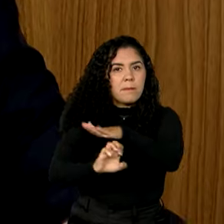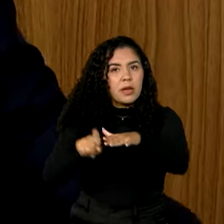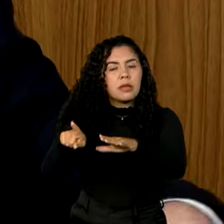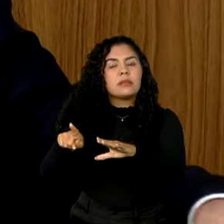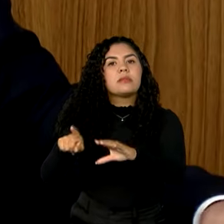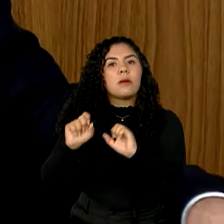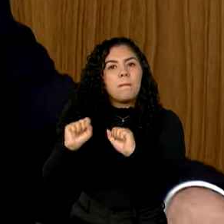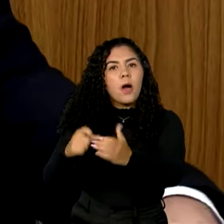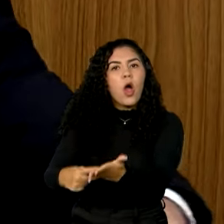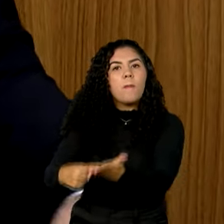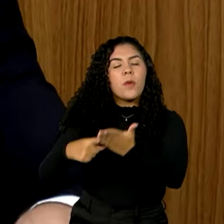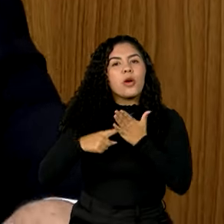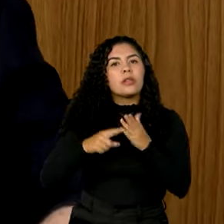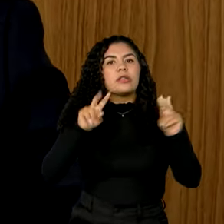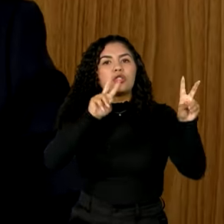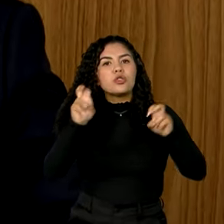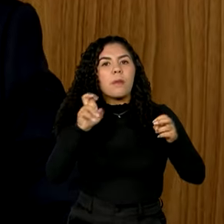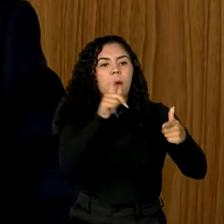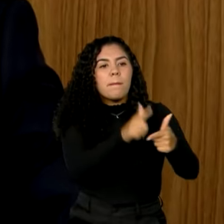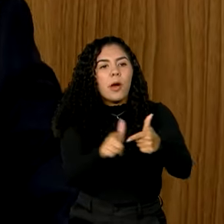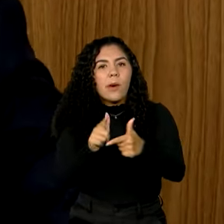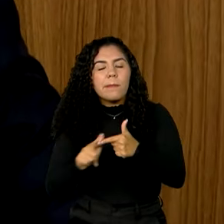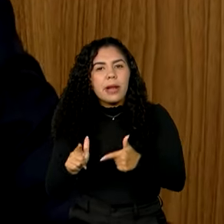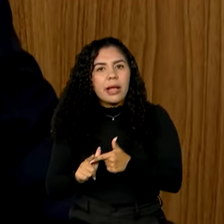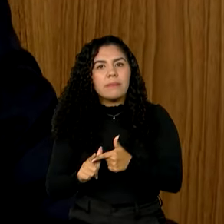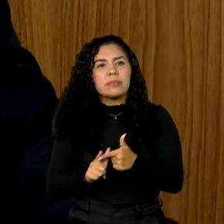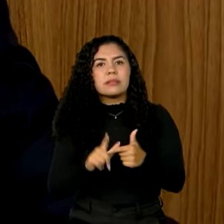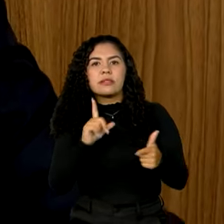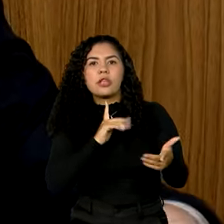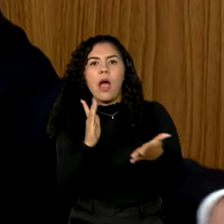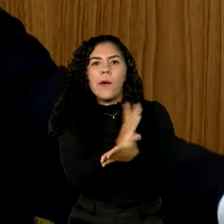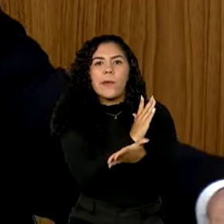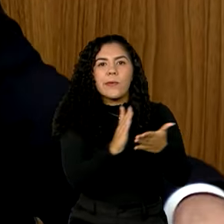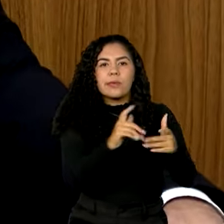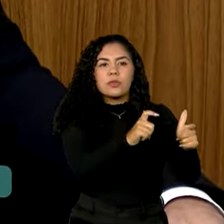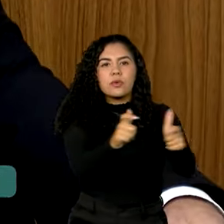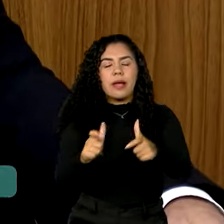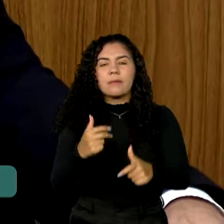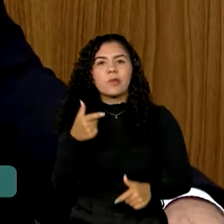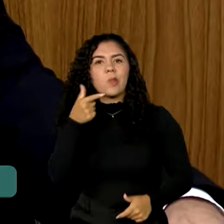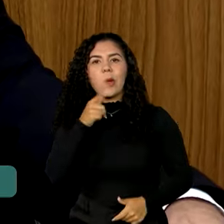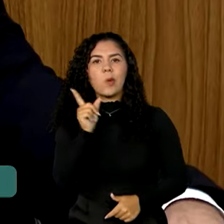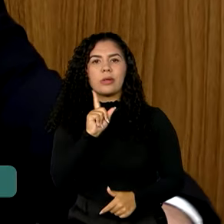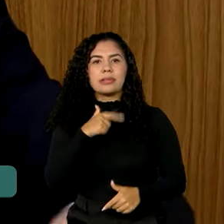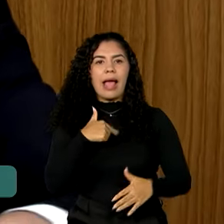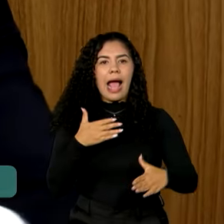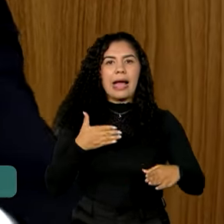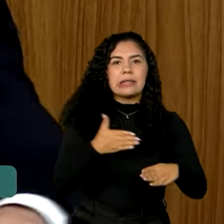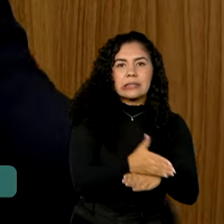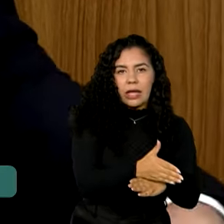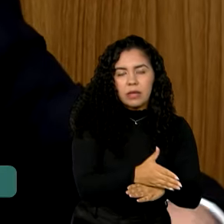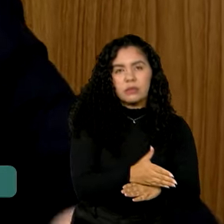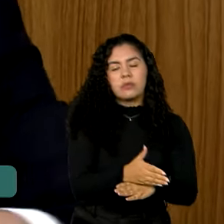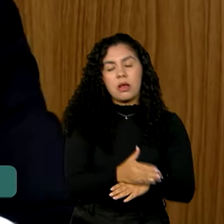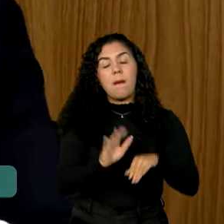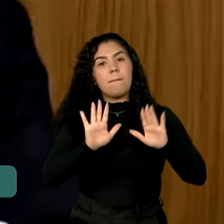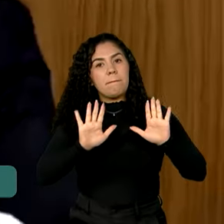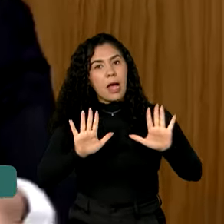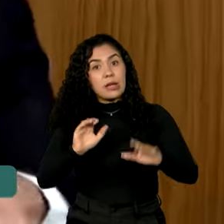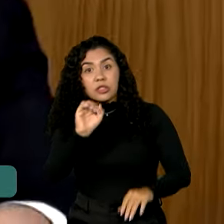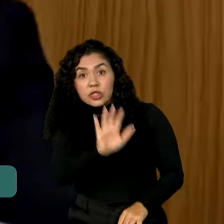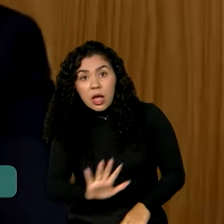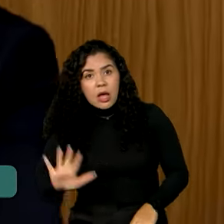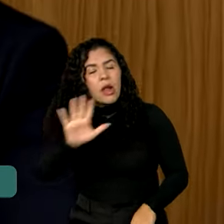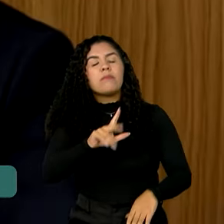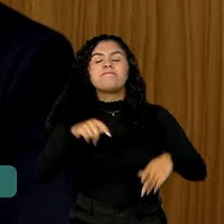pontuais de locais onde ela não consegue ter acesso, por fato superveniente. Mas, de uma maneira geral,